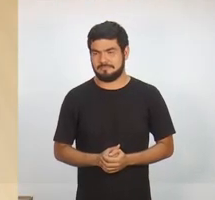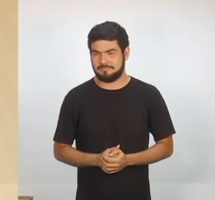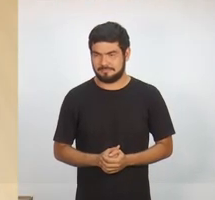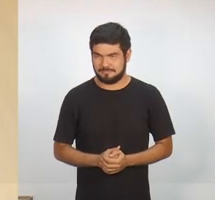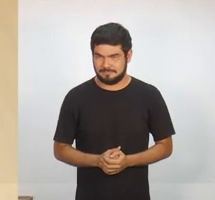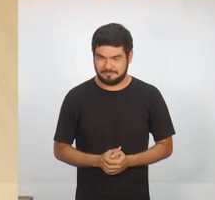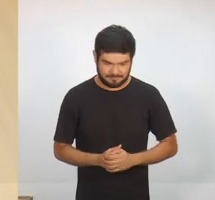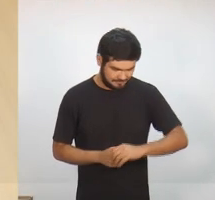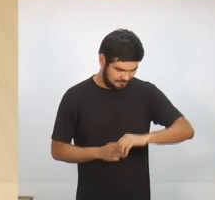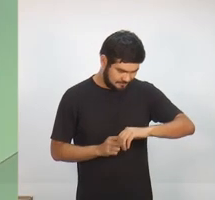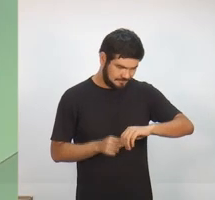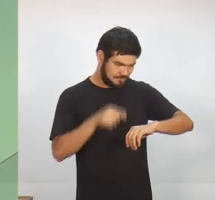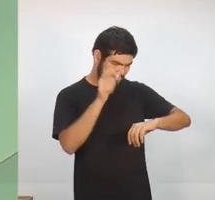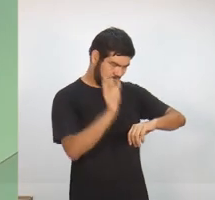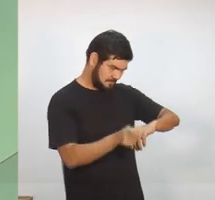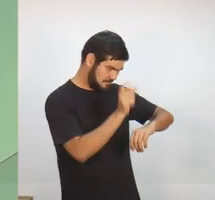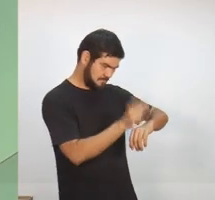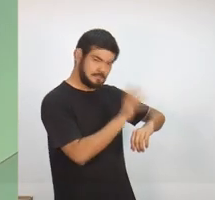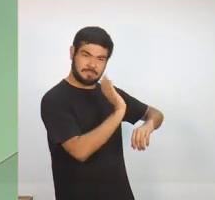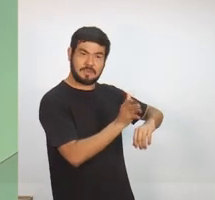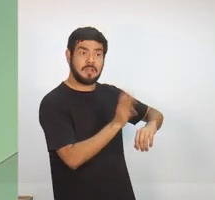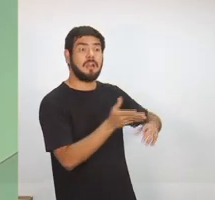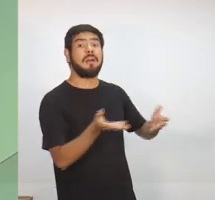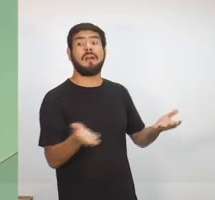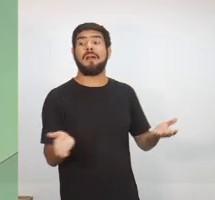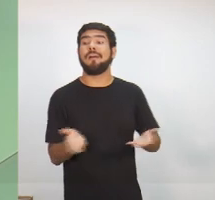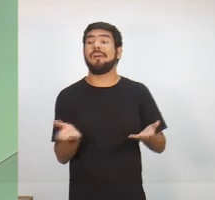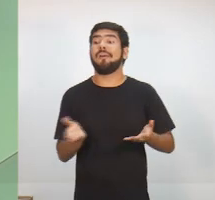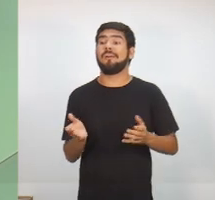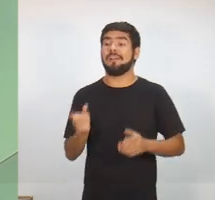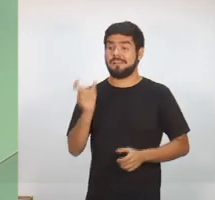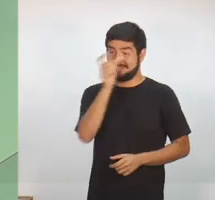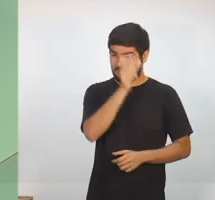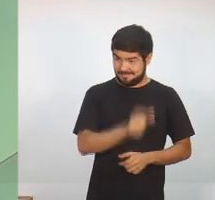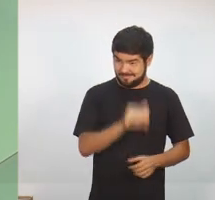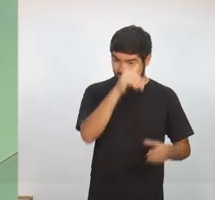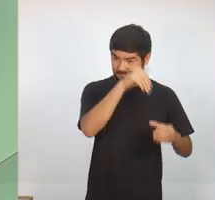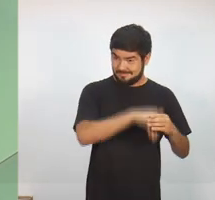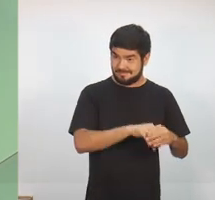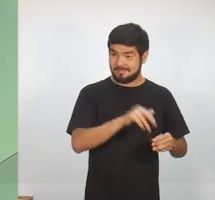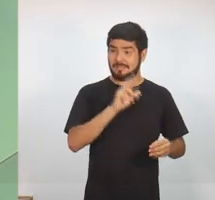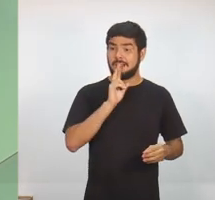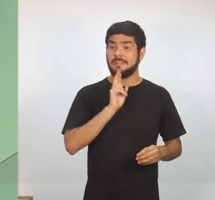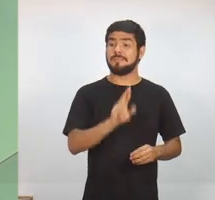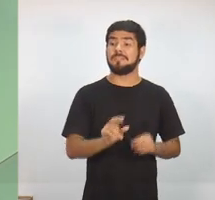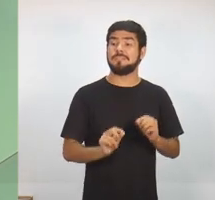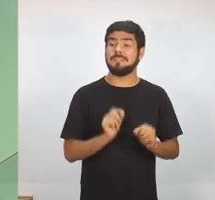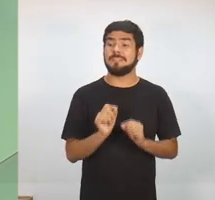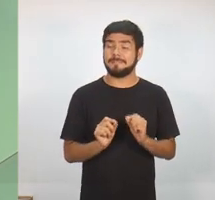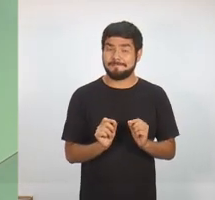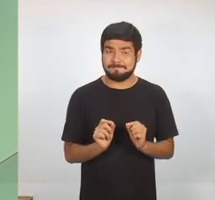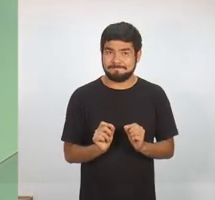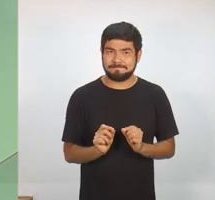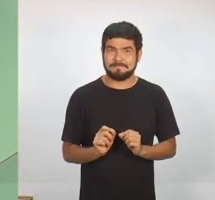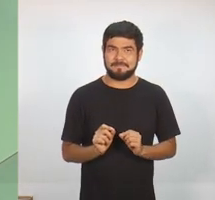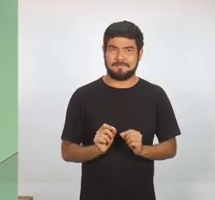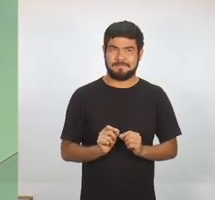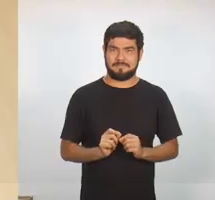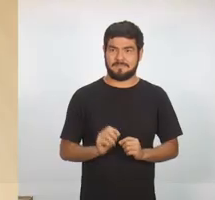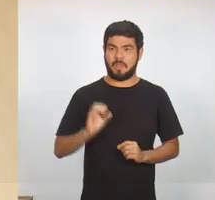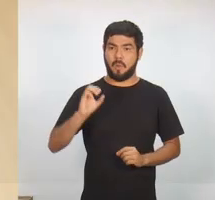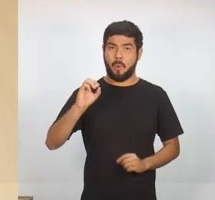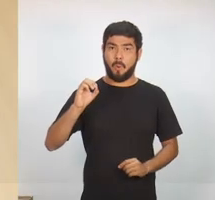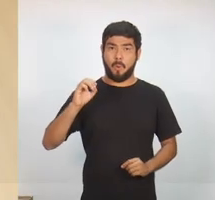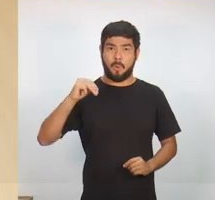De acordo com a ordem de sorteio, o próximo candidato que fala sobre, que responde a pergunta sobre o nosso sistema prisional, é o candidato